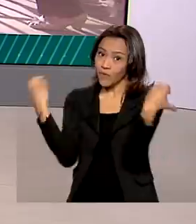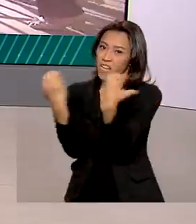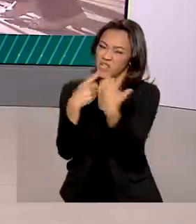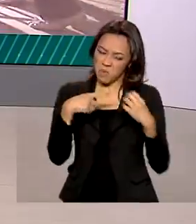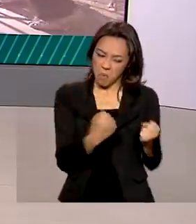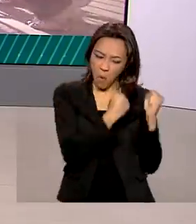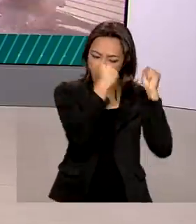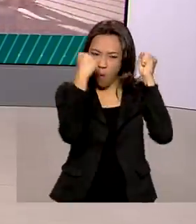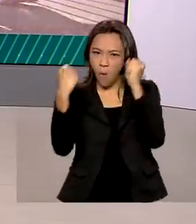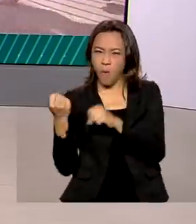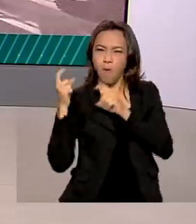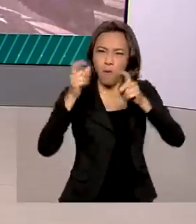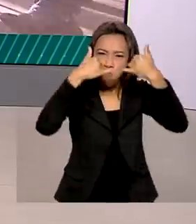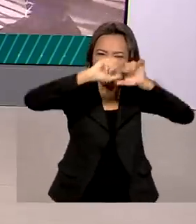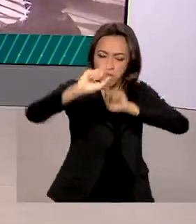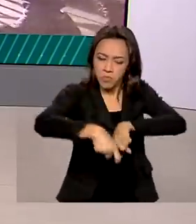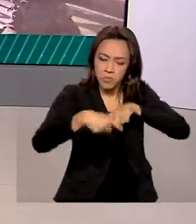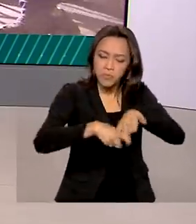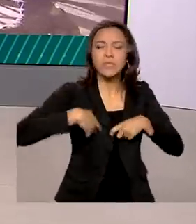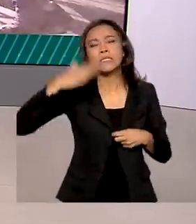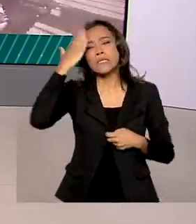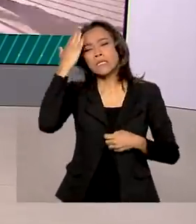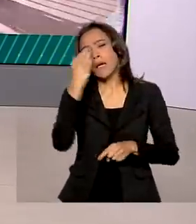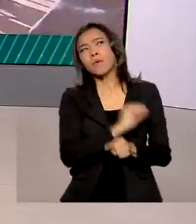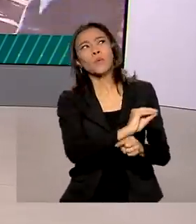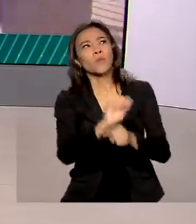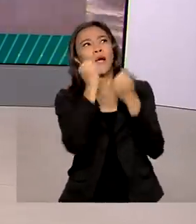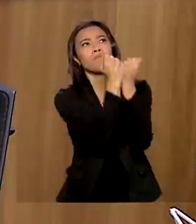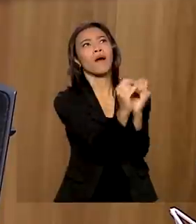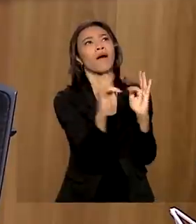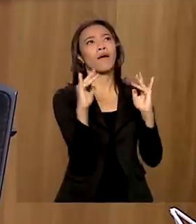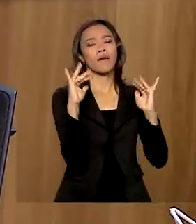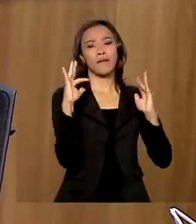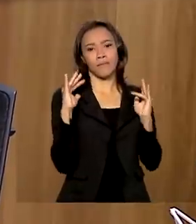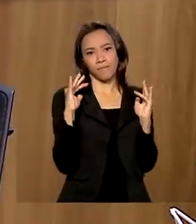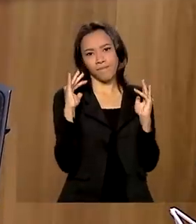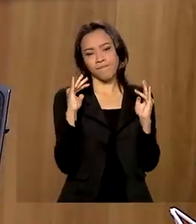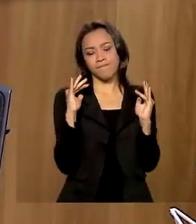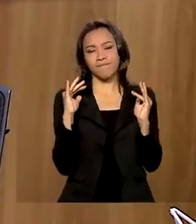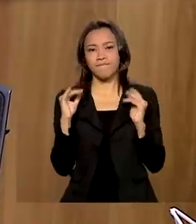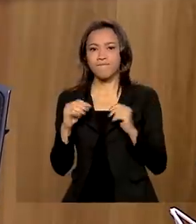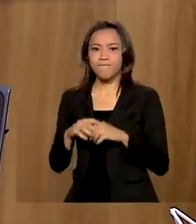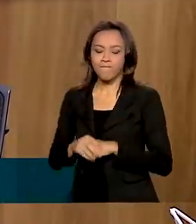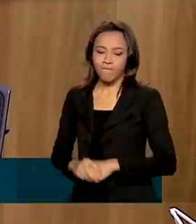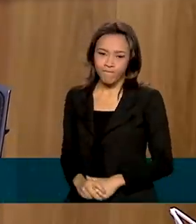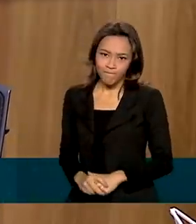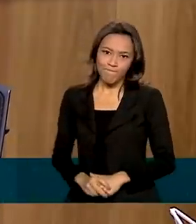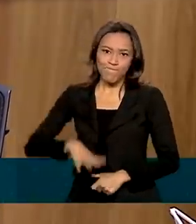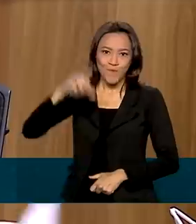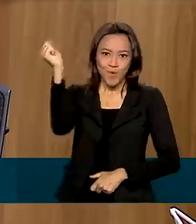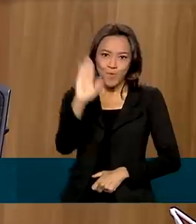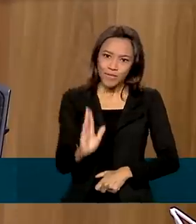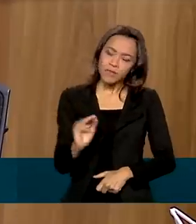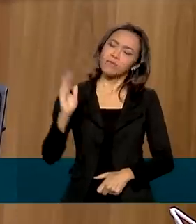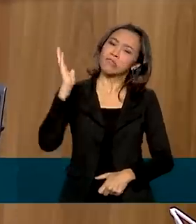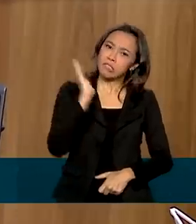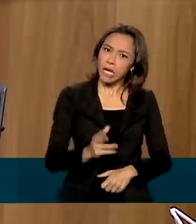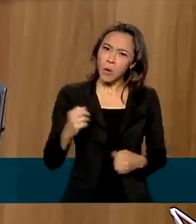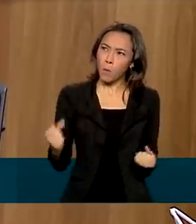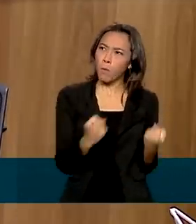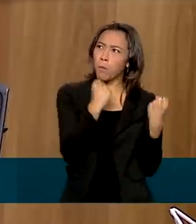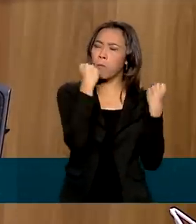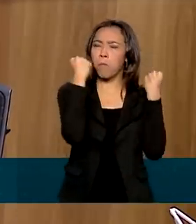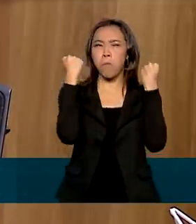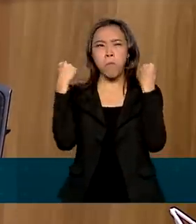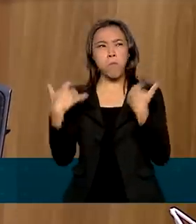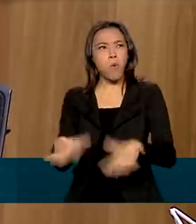agronegócio que sabe cuidar dos recursos naturais. O Brasil já é hoje uma potência ambiental pelas suas